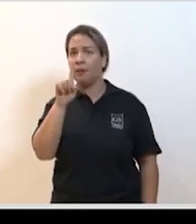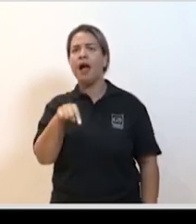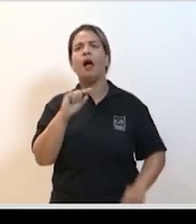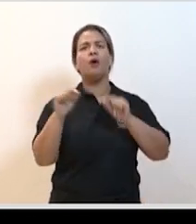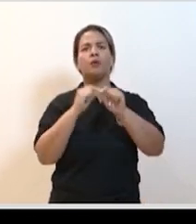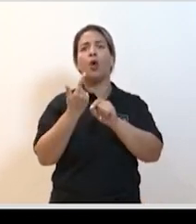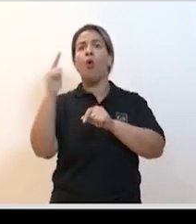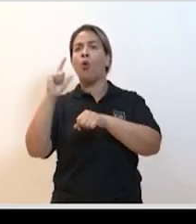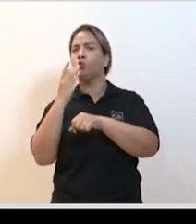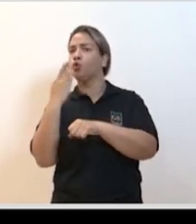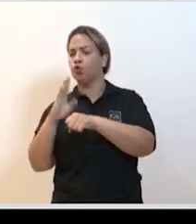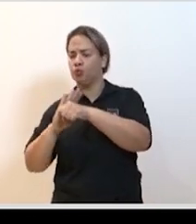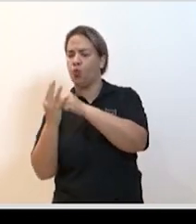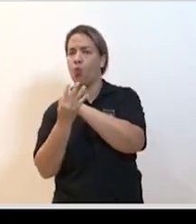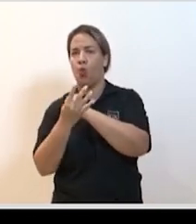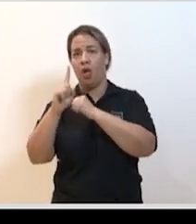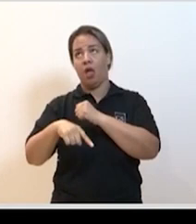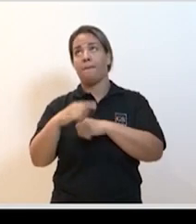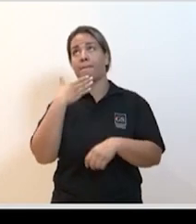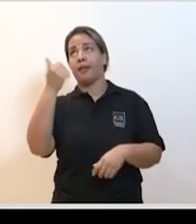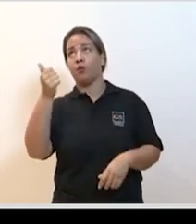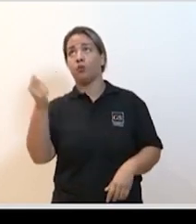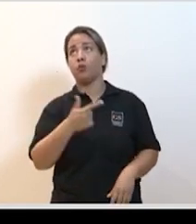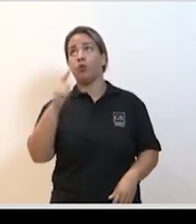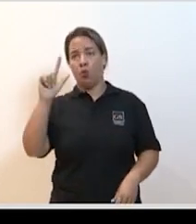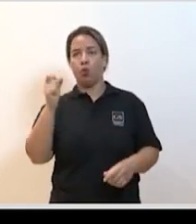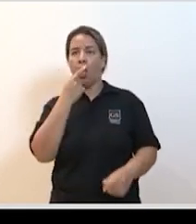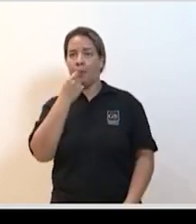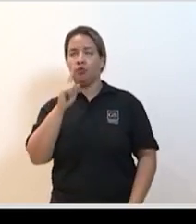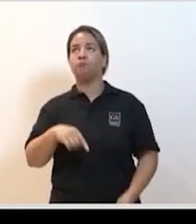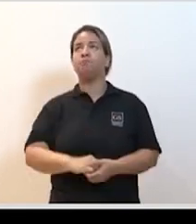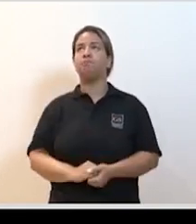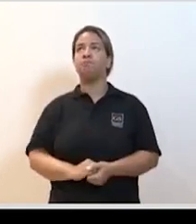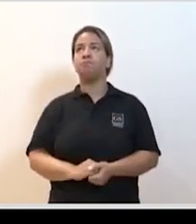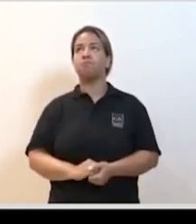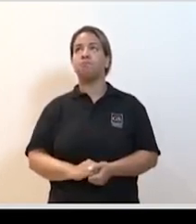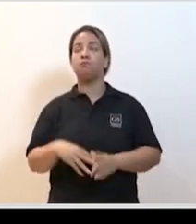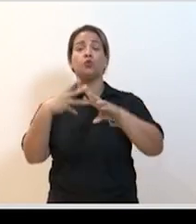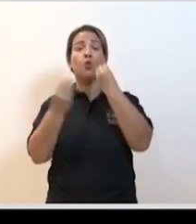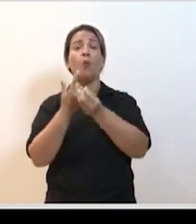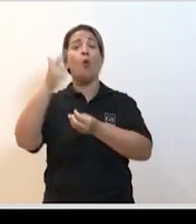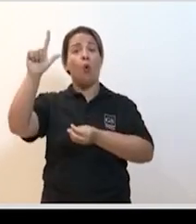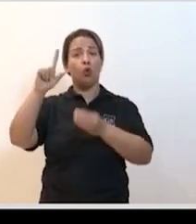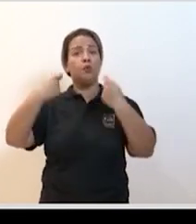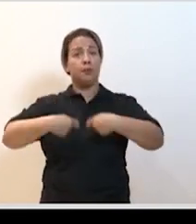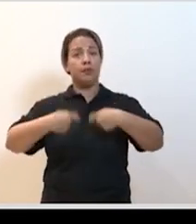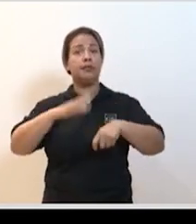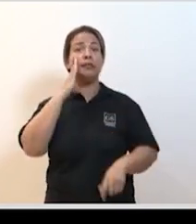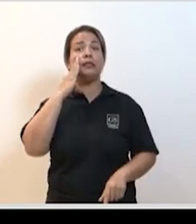que aparentemente tem uma ação ainda maior que a cloroquina. Pode passar o próximo por favor. A outra questão que a gente precisa